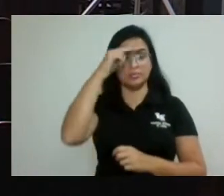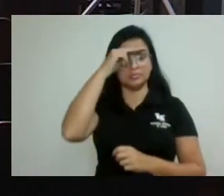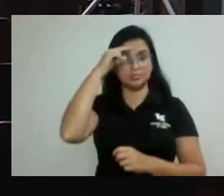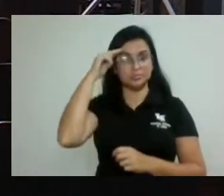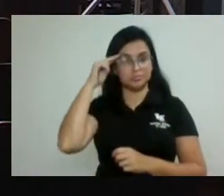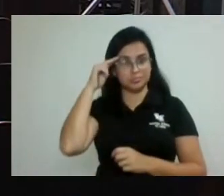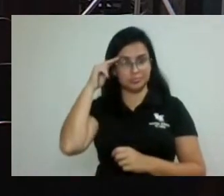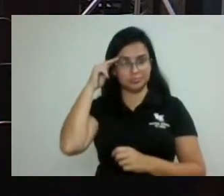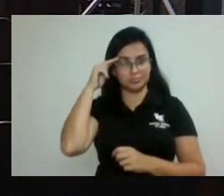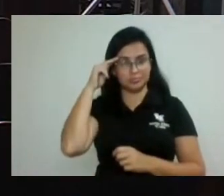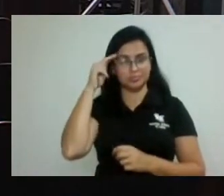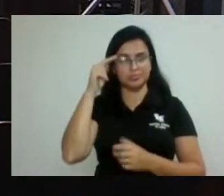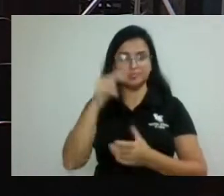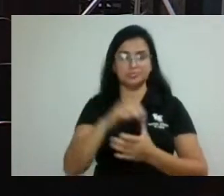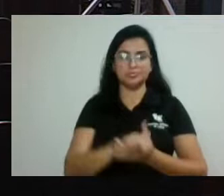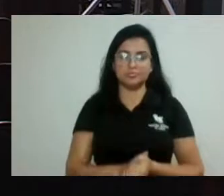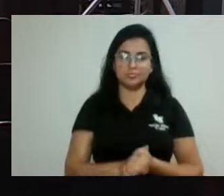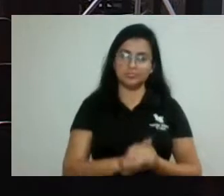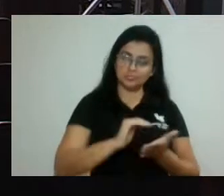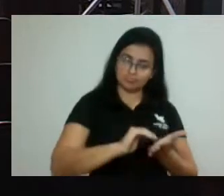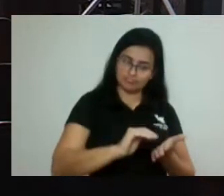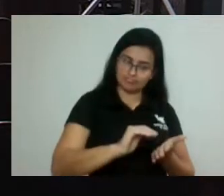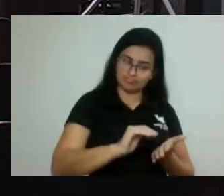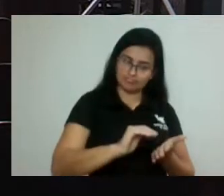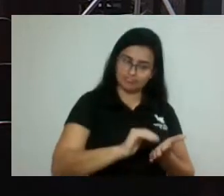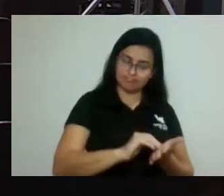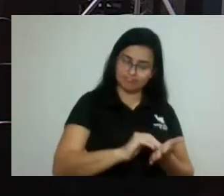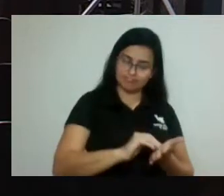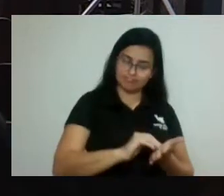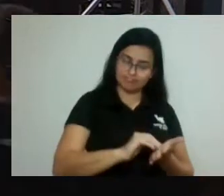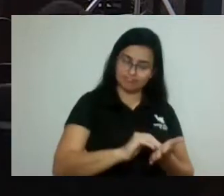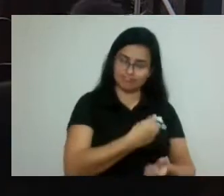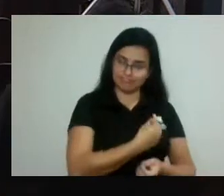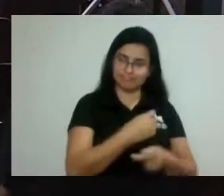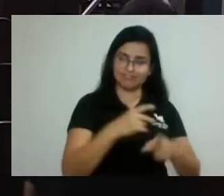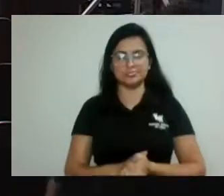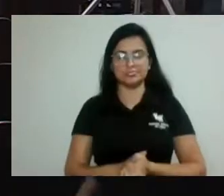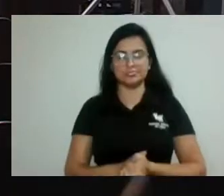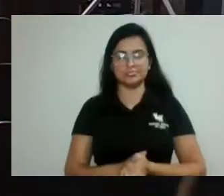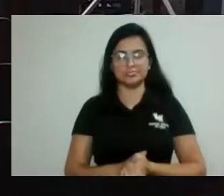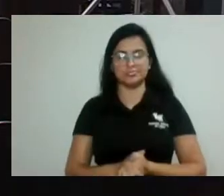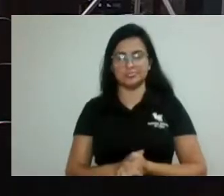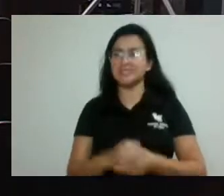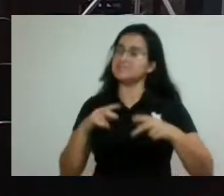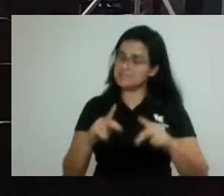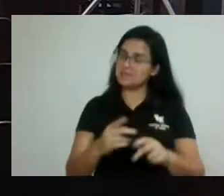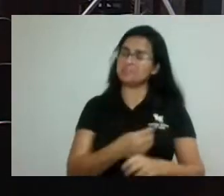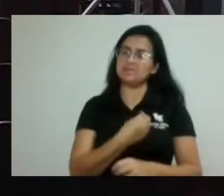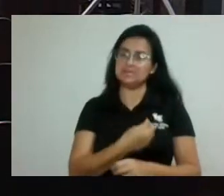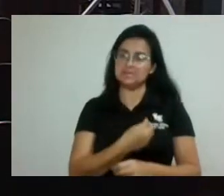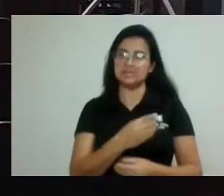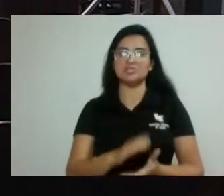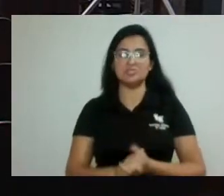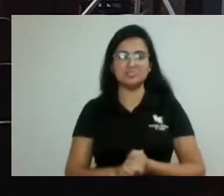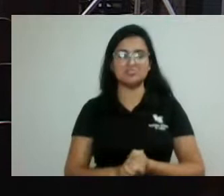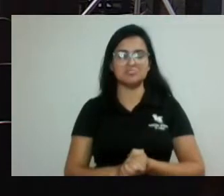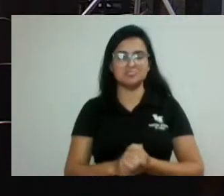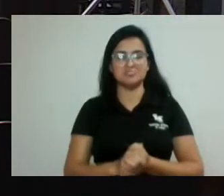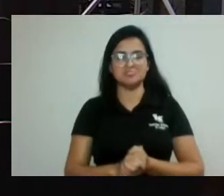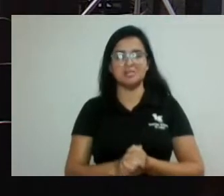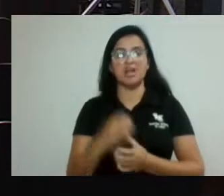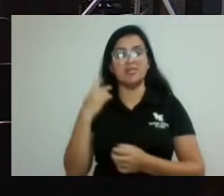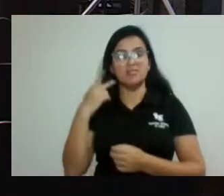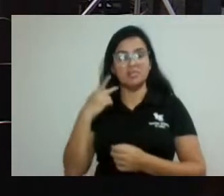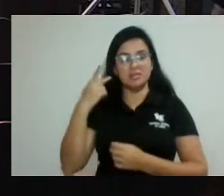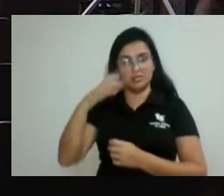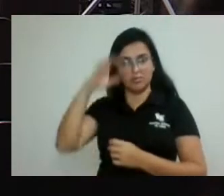secretário, vereador sempre presente, presente. Sempre presente, vereador Nilton Militão. Vereador Wagner Oliveira. Presente, excelência.